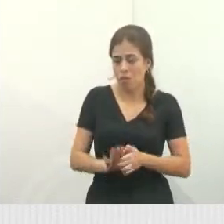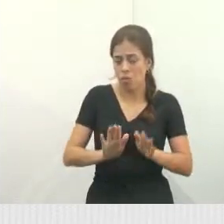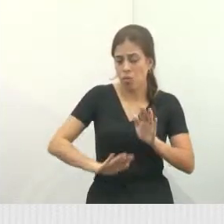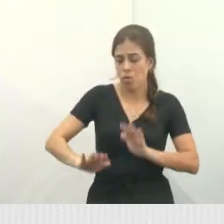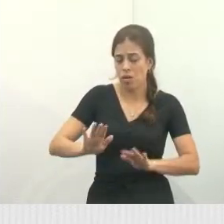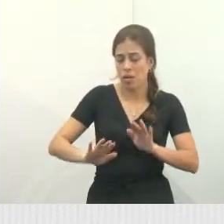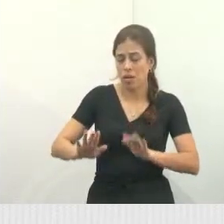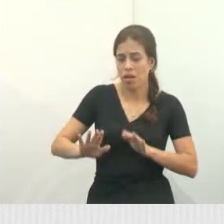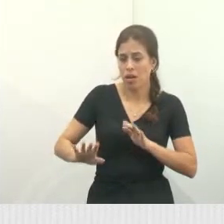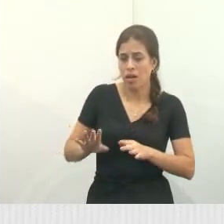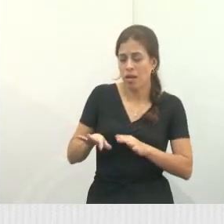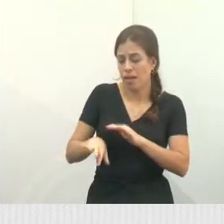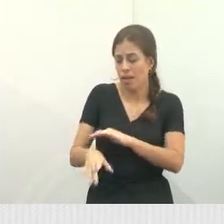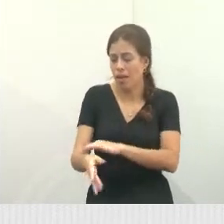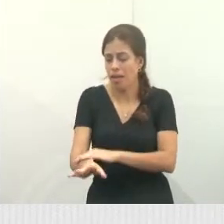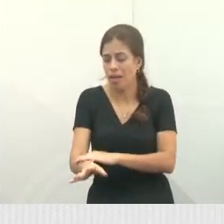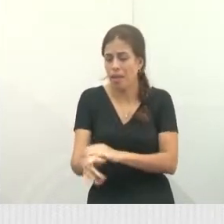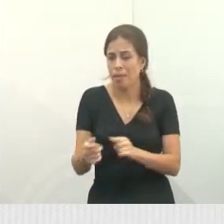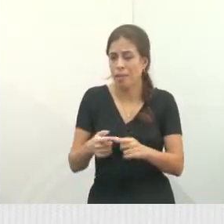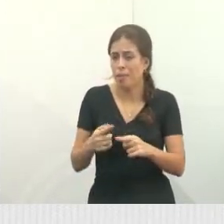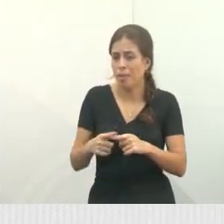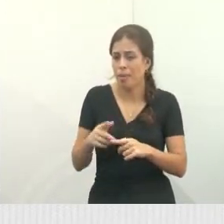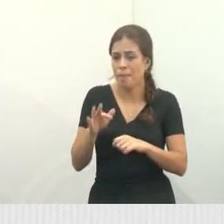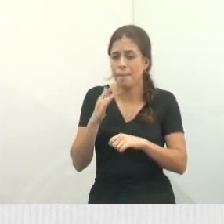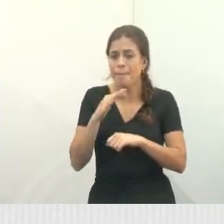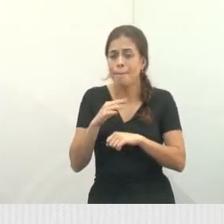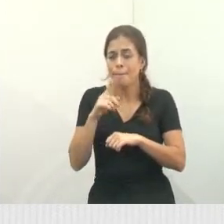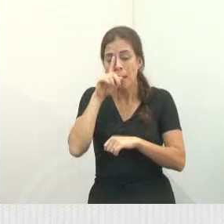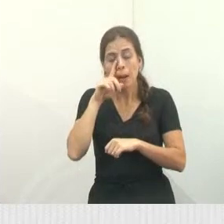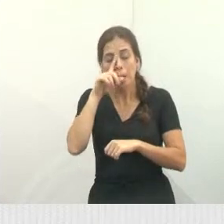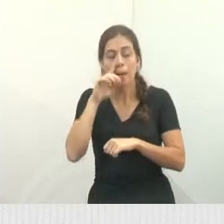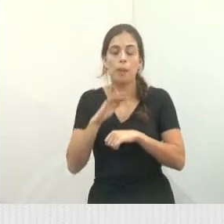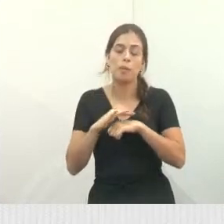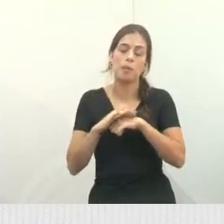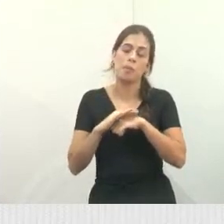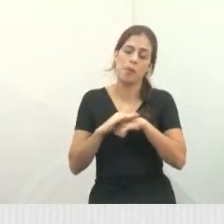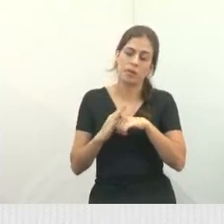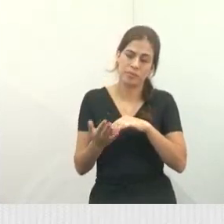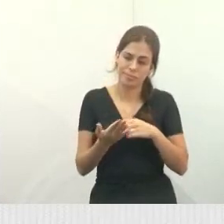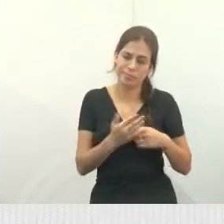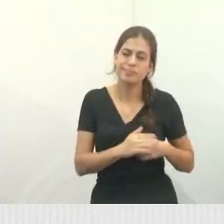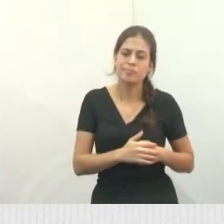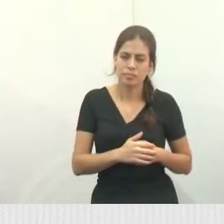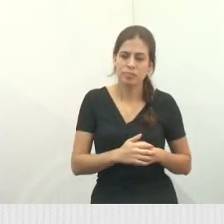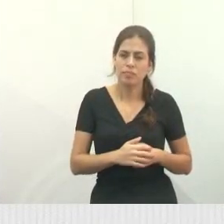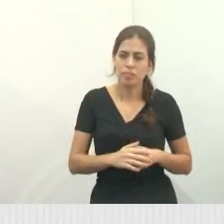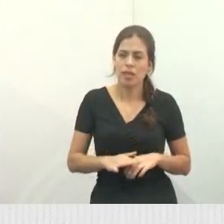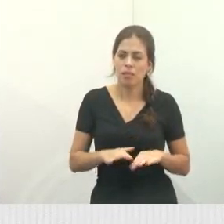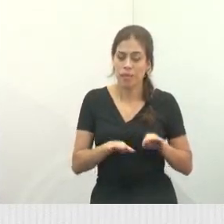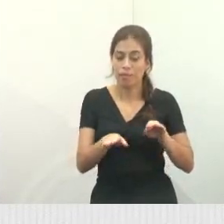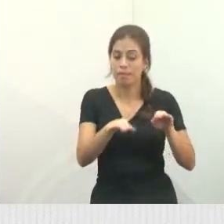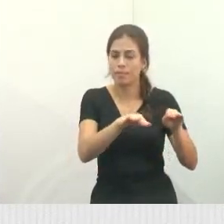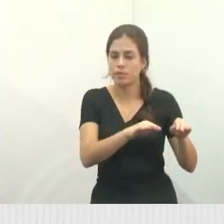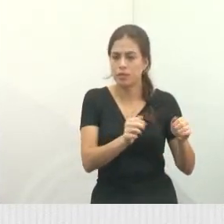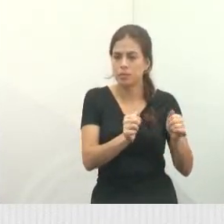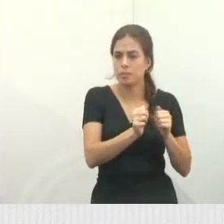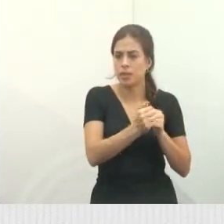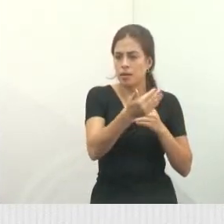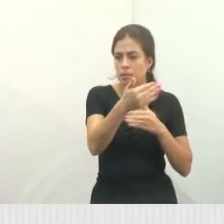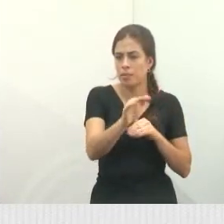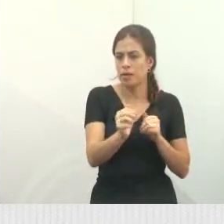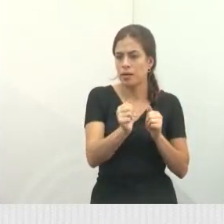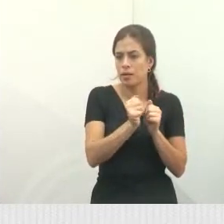mão na água. Colocar uma tampa para dar mais vazão da água aqui na Demar de Barros. Nessa faixa elevada, aqui é onde passa, bem